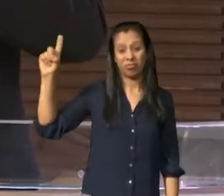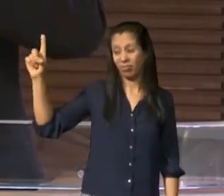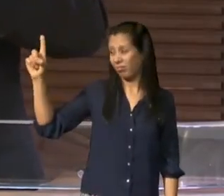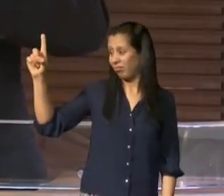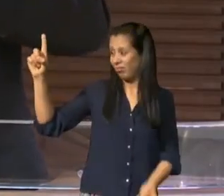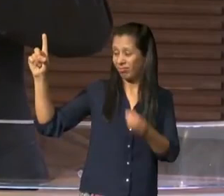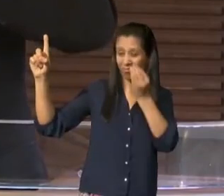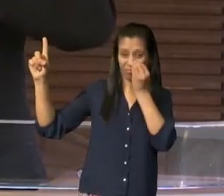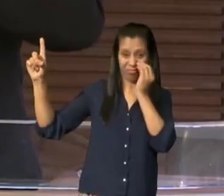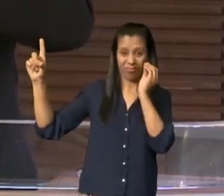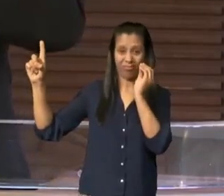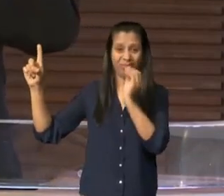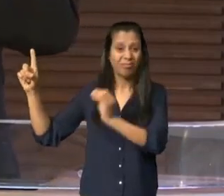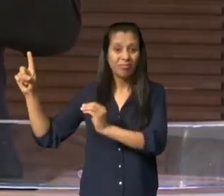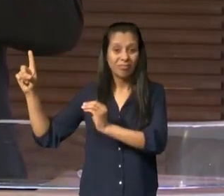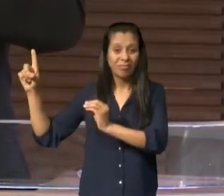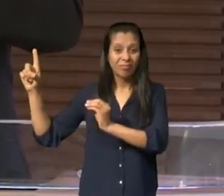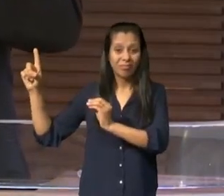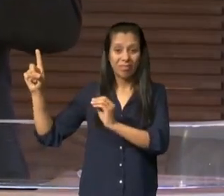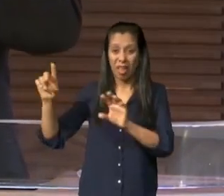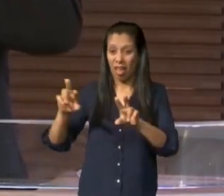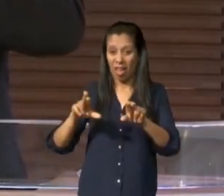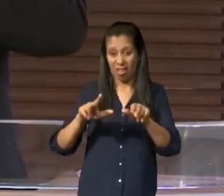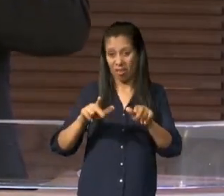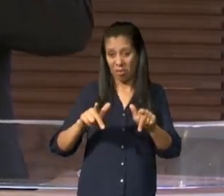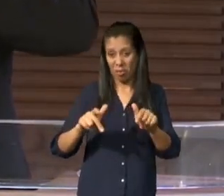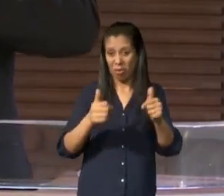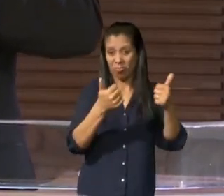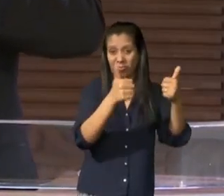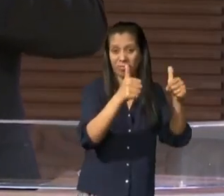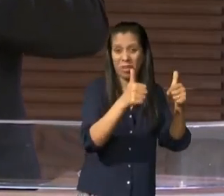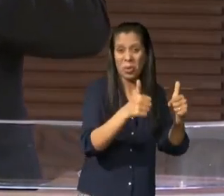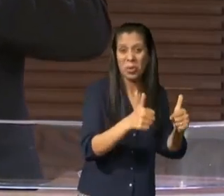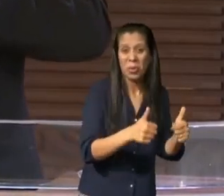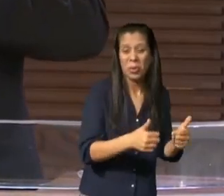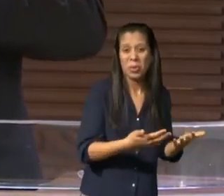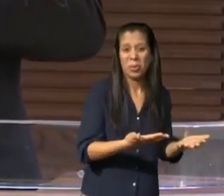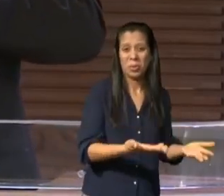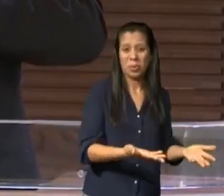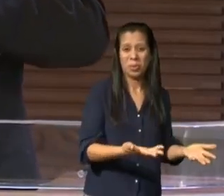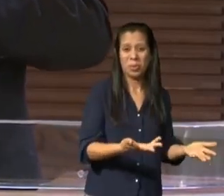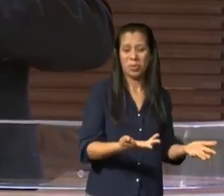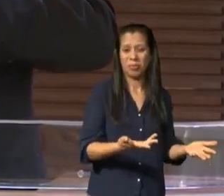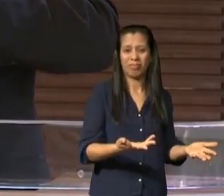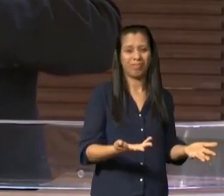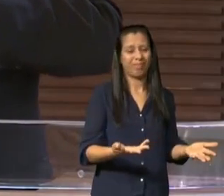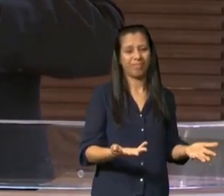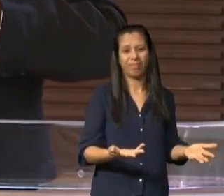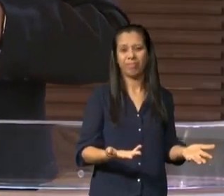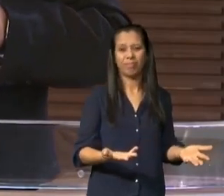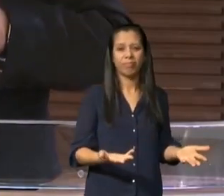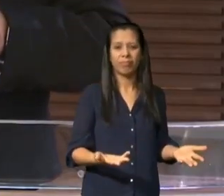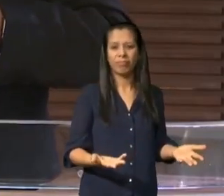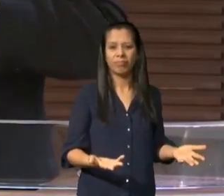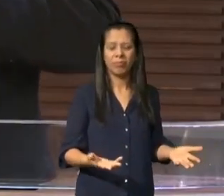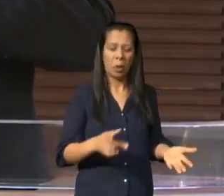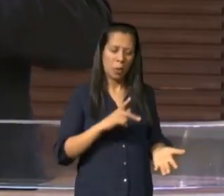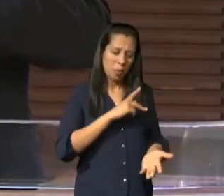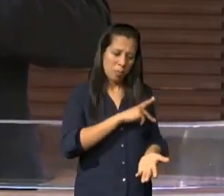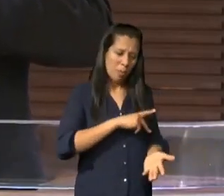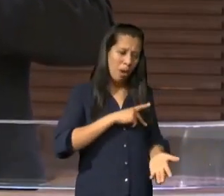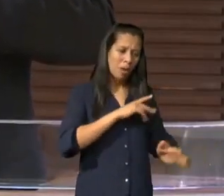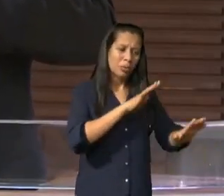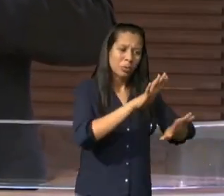idolatria porque eu estou colocando a Deus em segundo plano e é esta mensagem que Paulo quer dar ênfase a aquelas pessoas